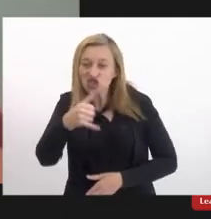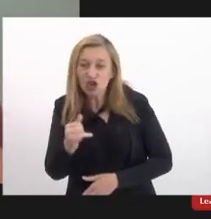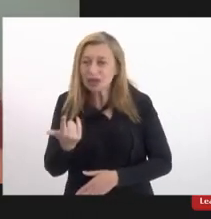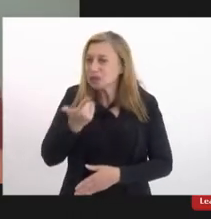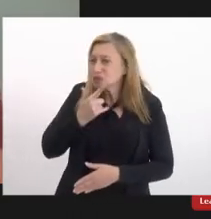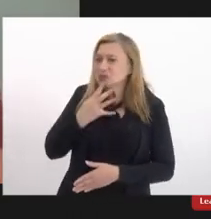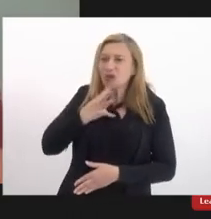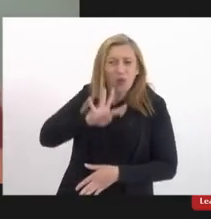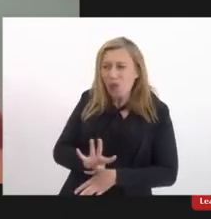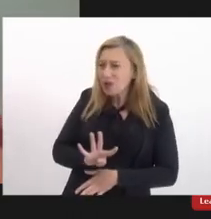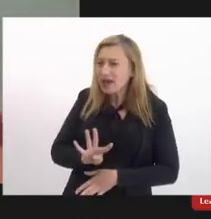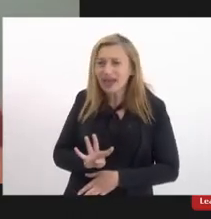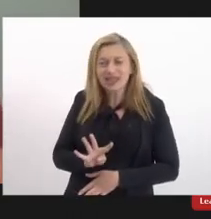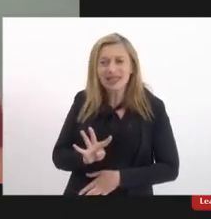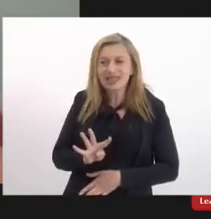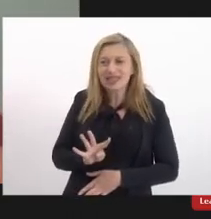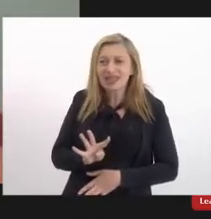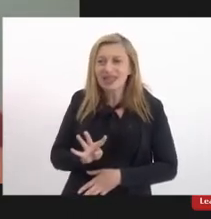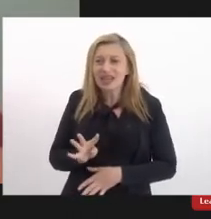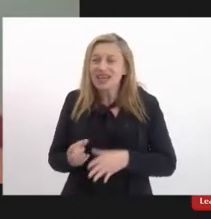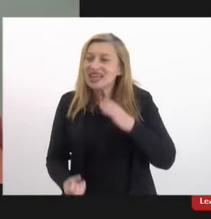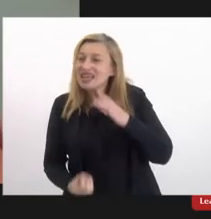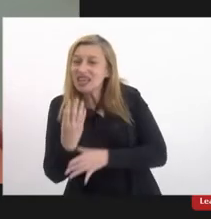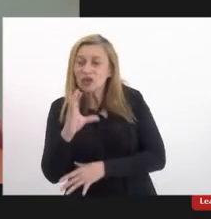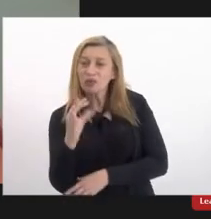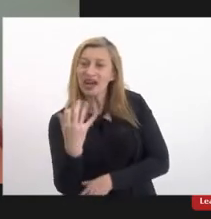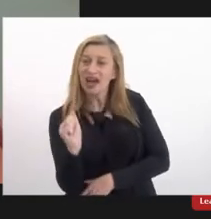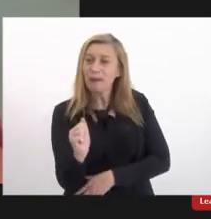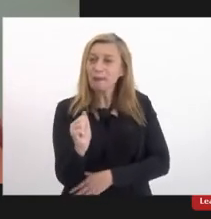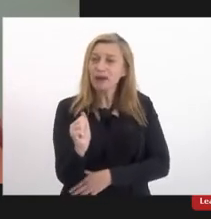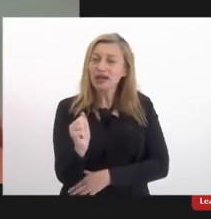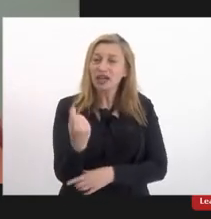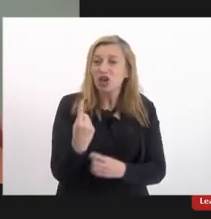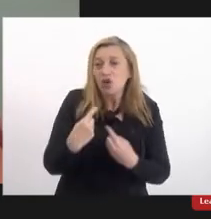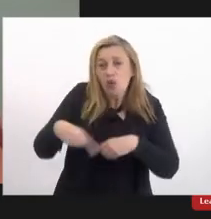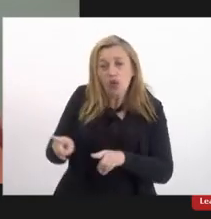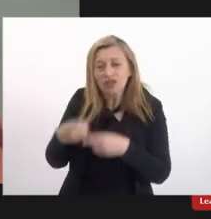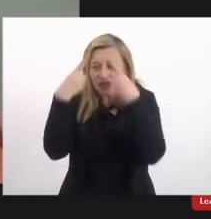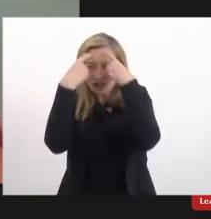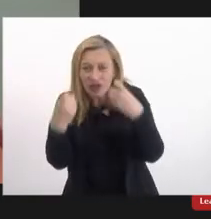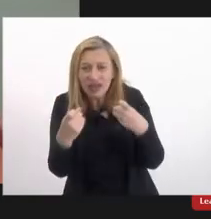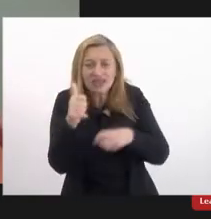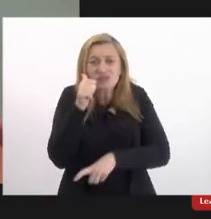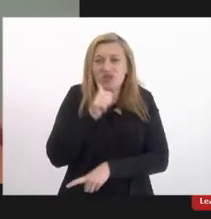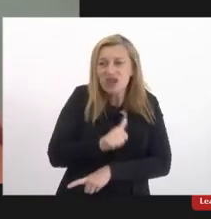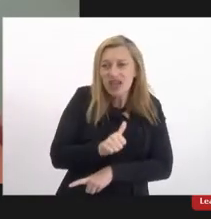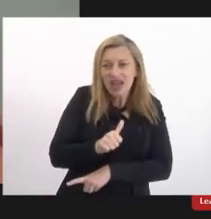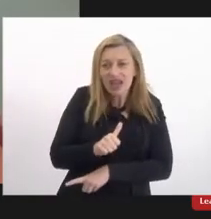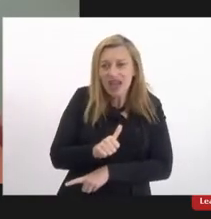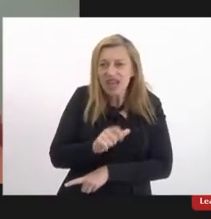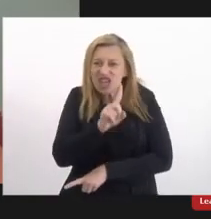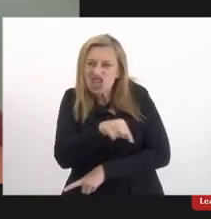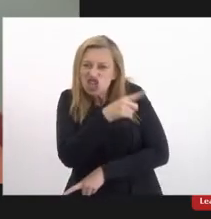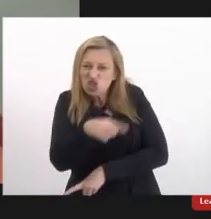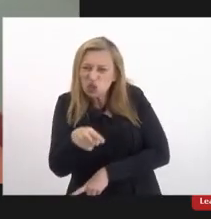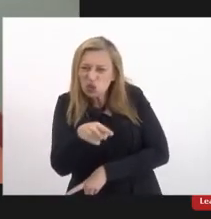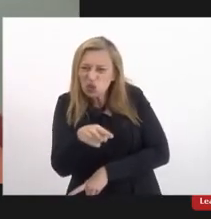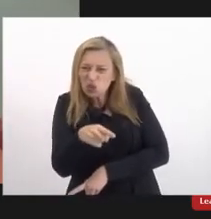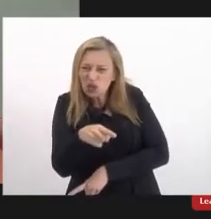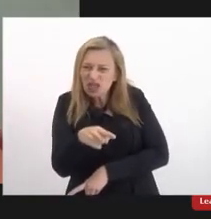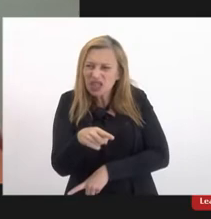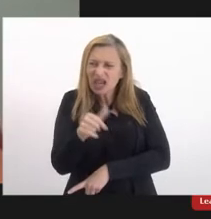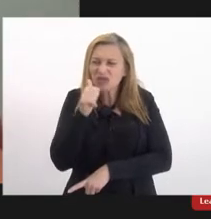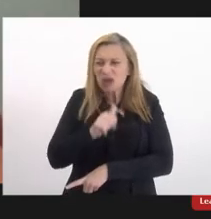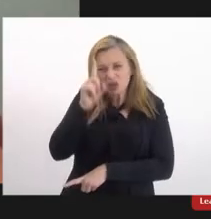conhece ele desconhece ele lança uma campanha contra a violência contra as mulheres exclui as suas iguais com